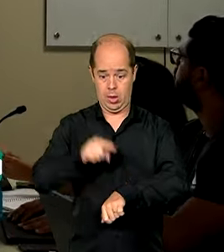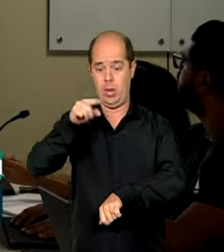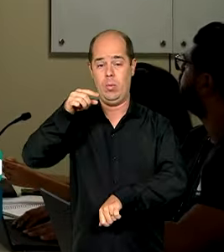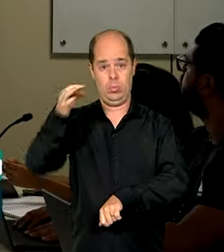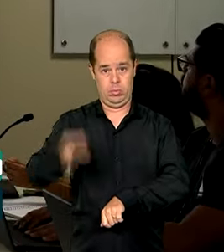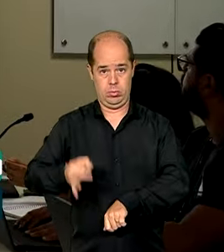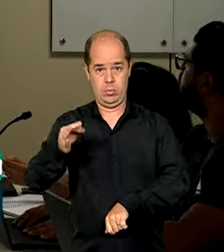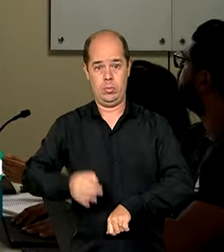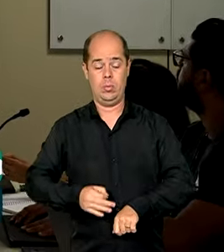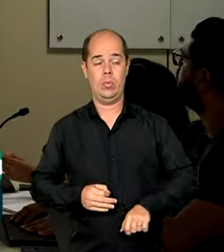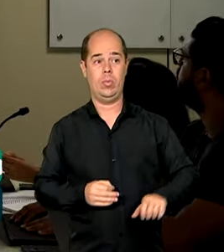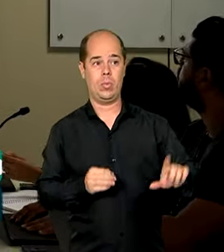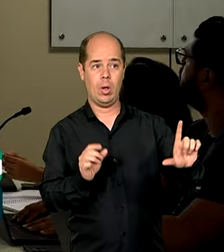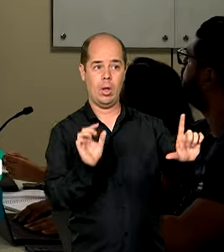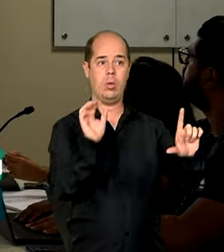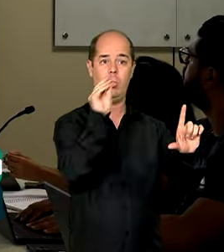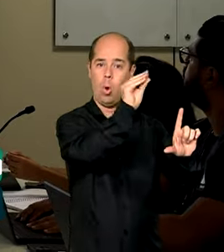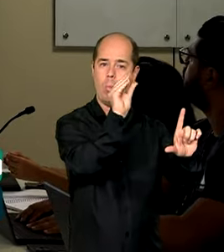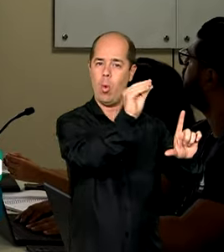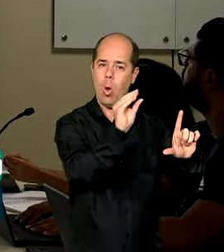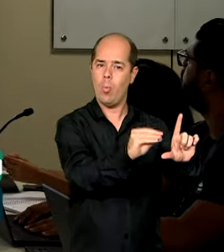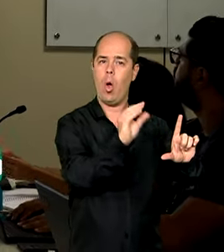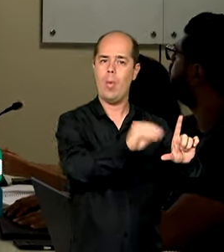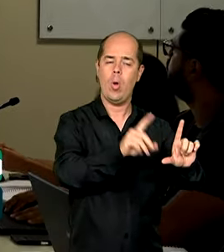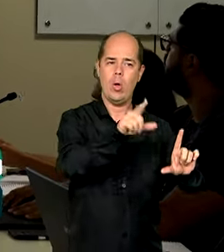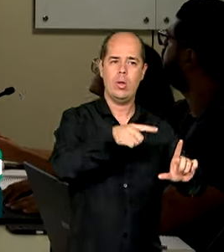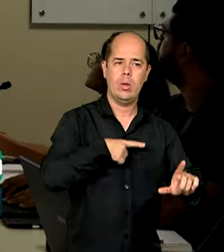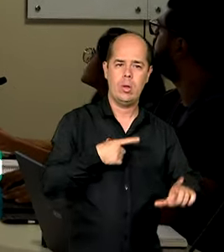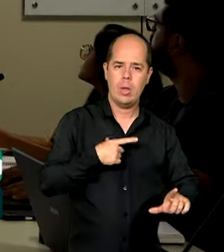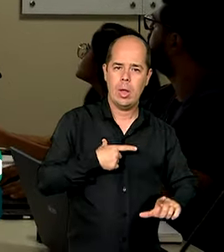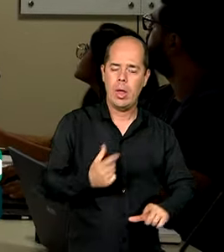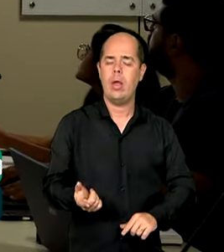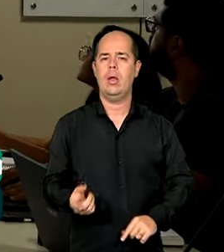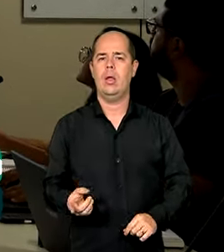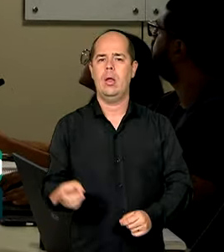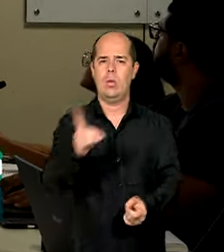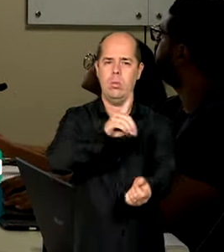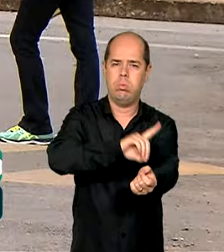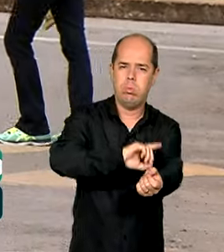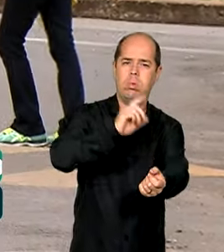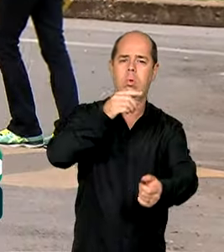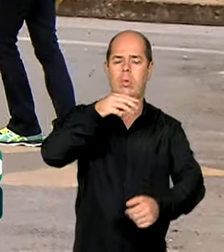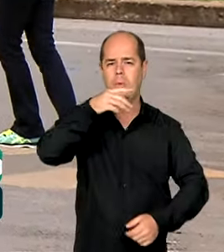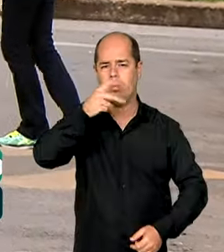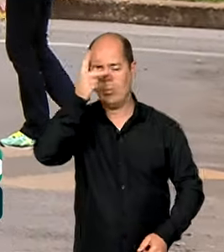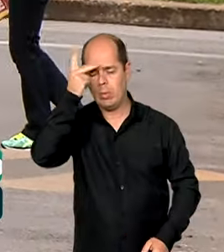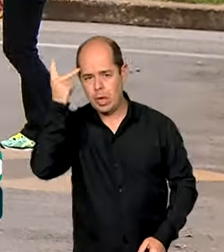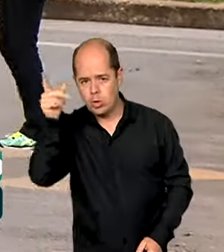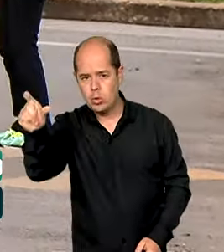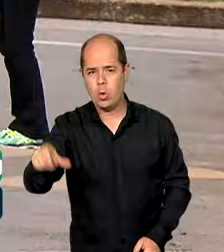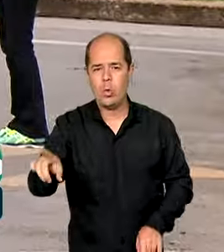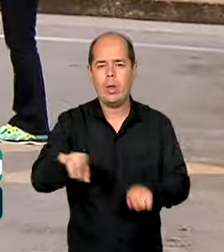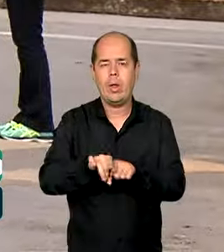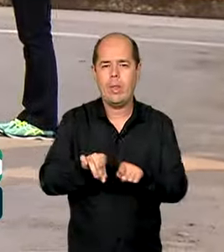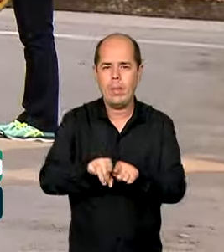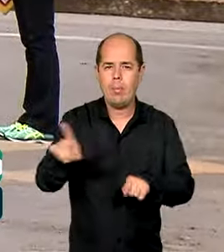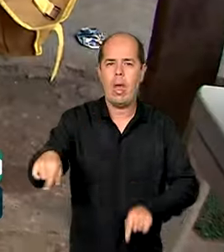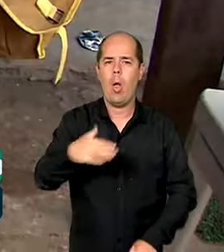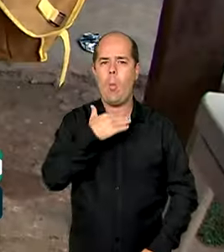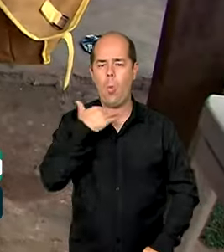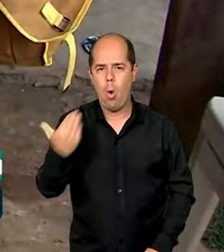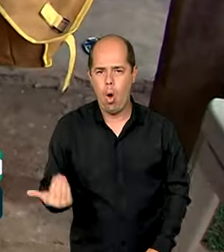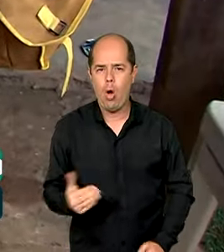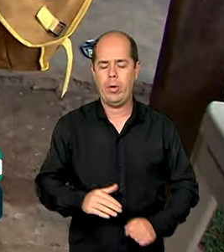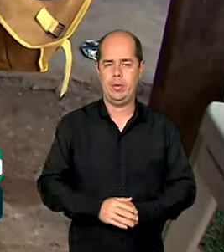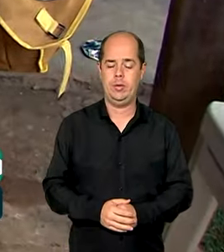prováveis, óbitos e hospitalizações por dengue, zika e chikungunya. Além disso, mais de 11